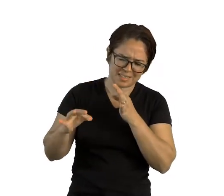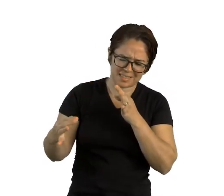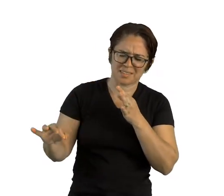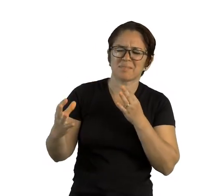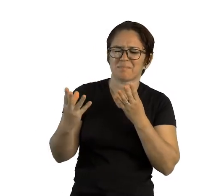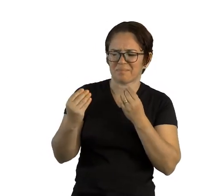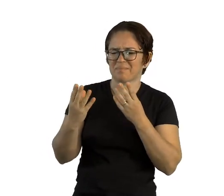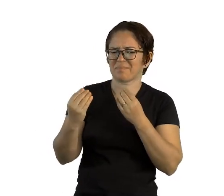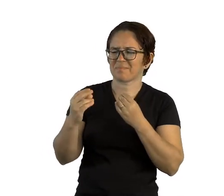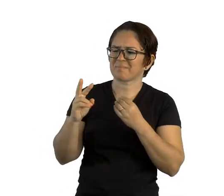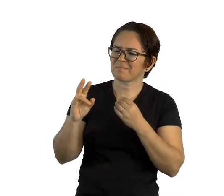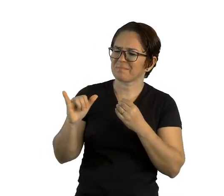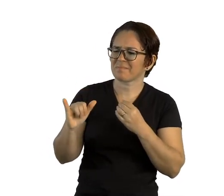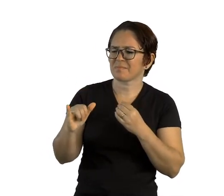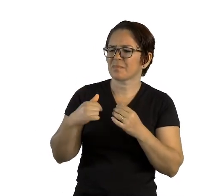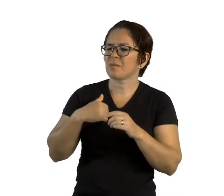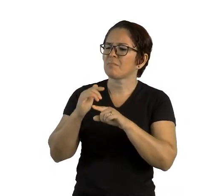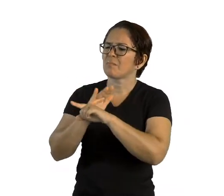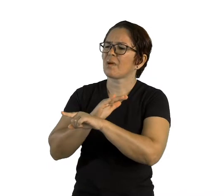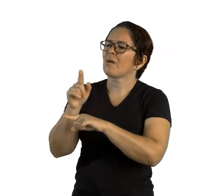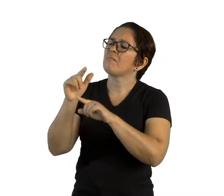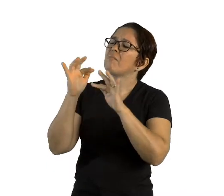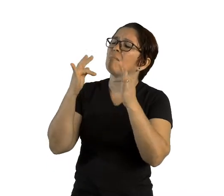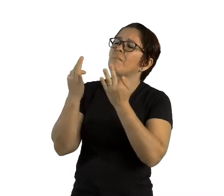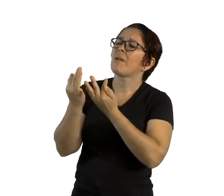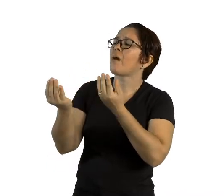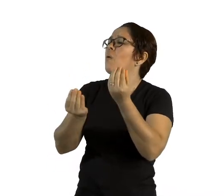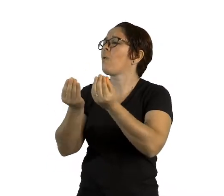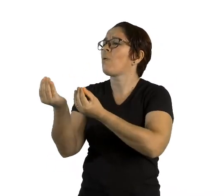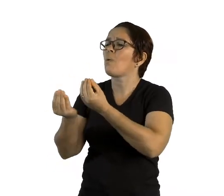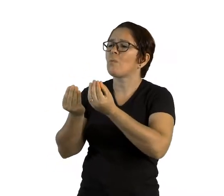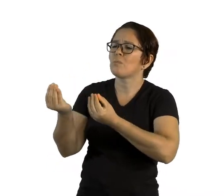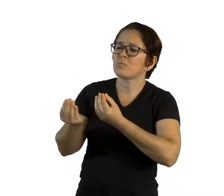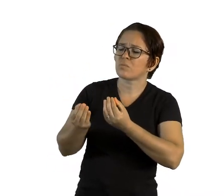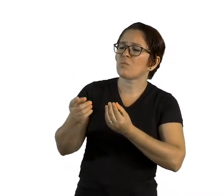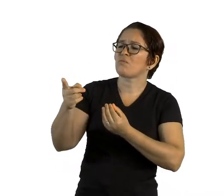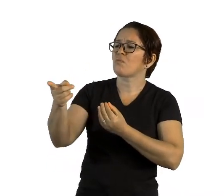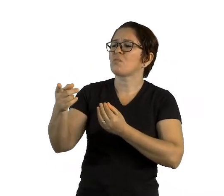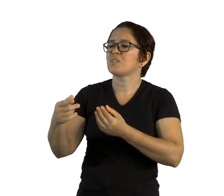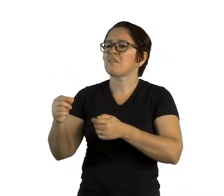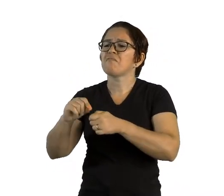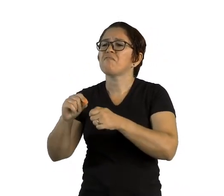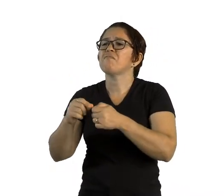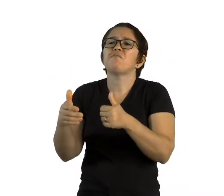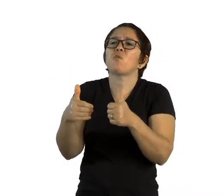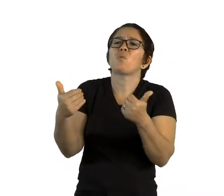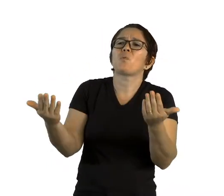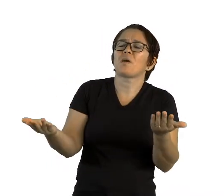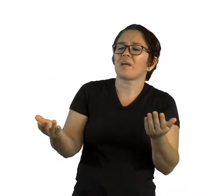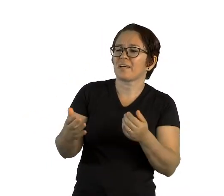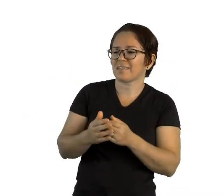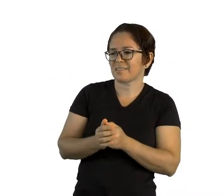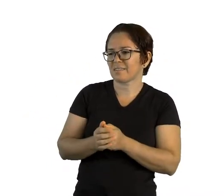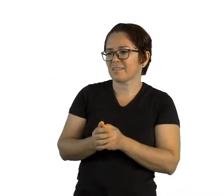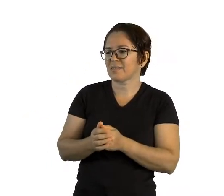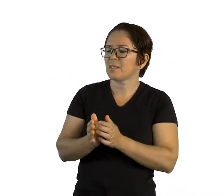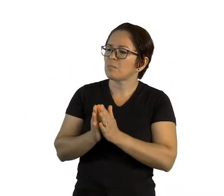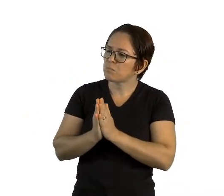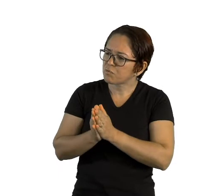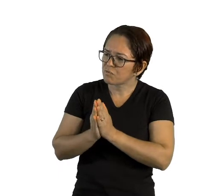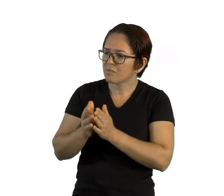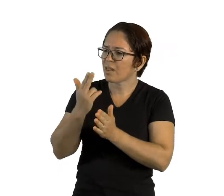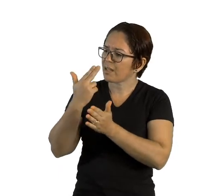como estão todos de sua família e o que você tem feito de bom. Não deixe de escrever contando as